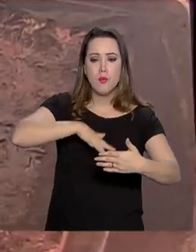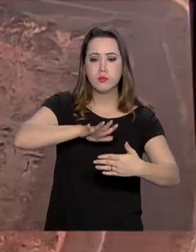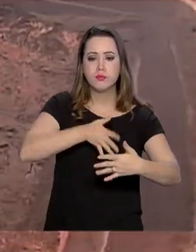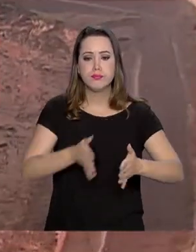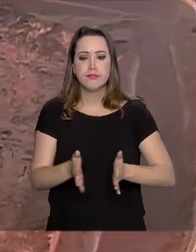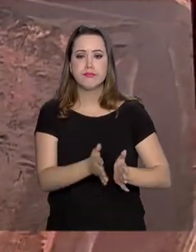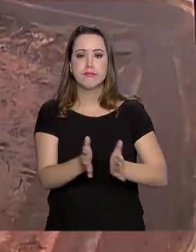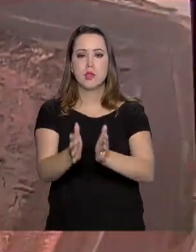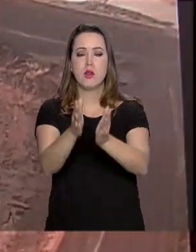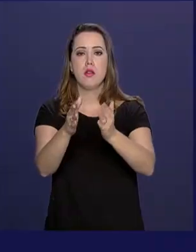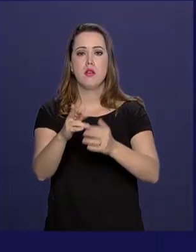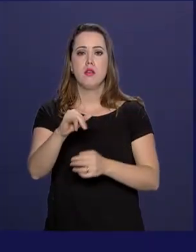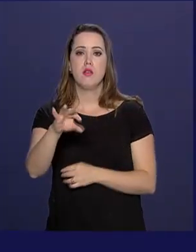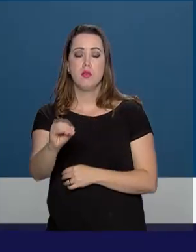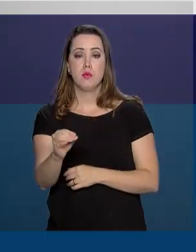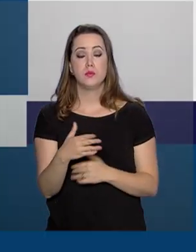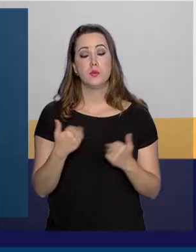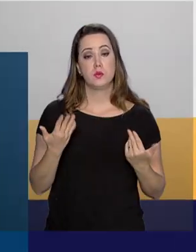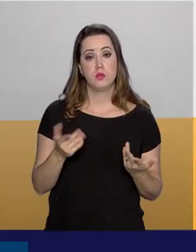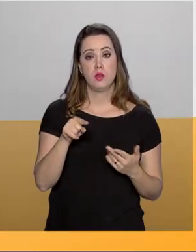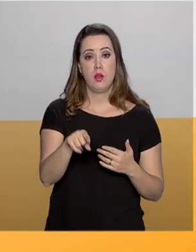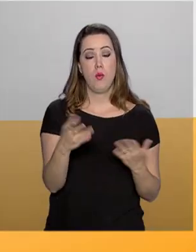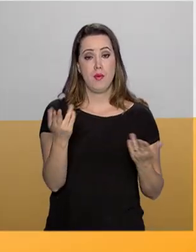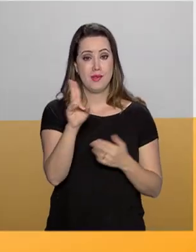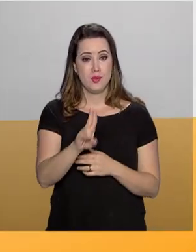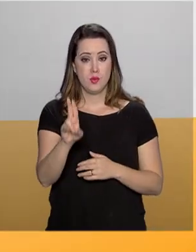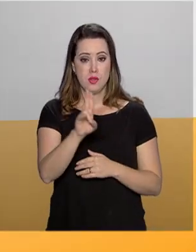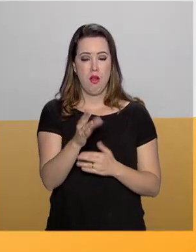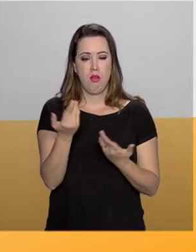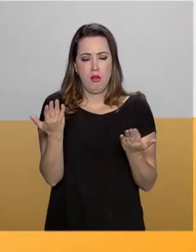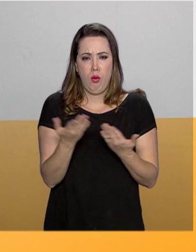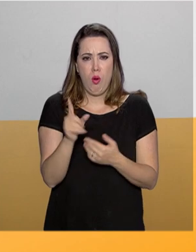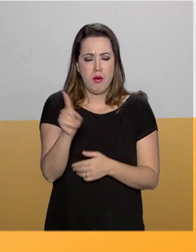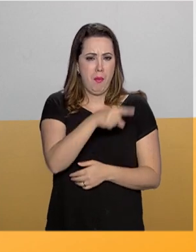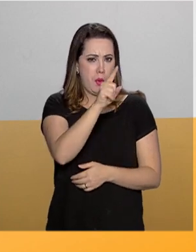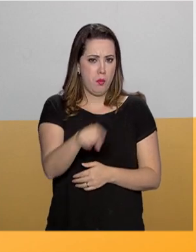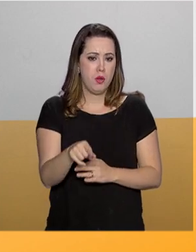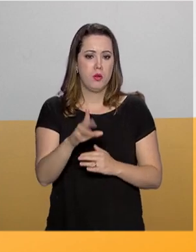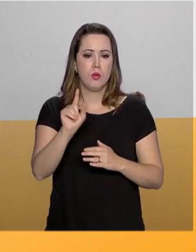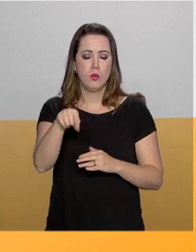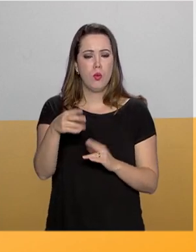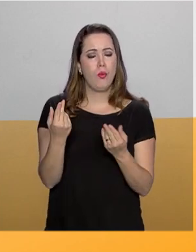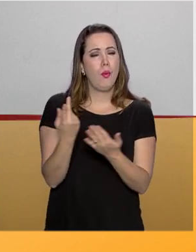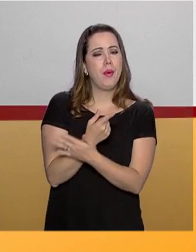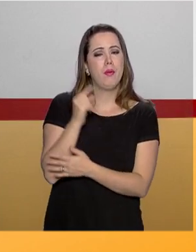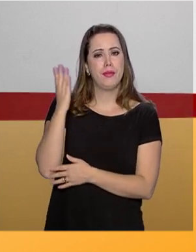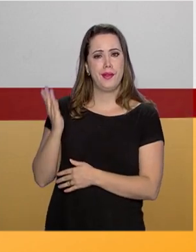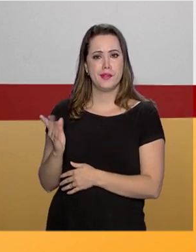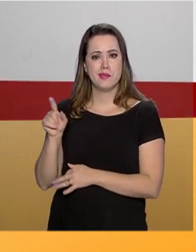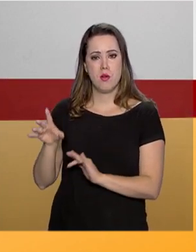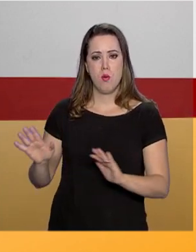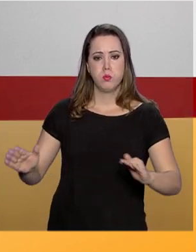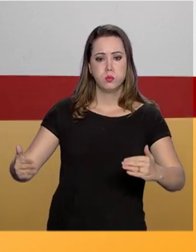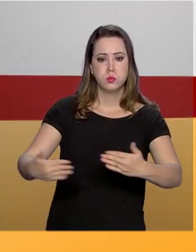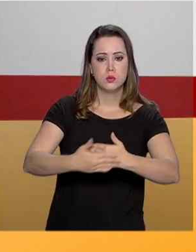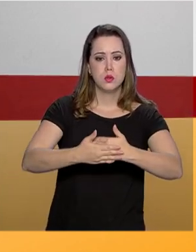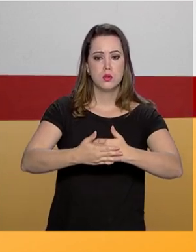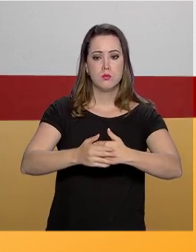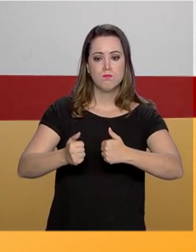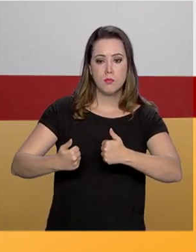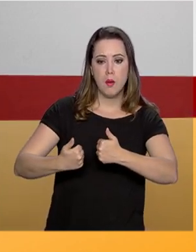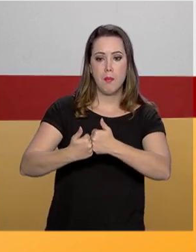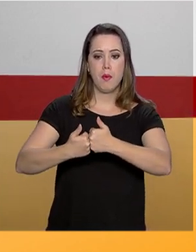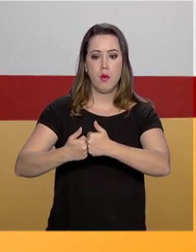diretamente para os rios. Pelo método a montante, agora totalmente proibido, os diques de contenção da barragem se